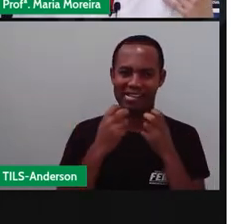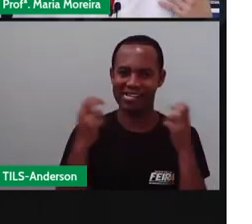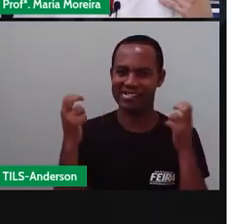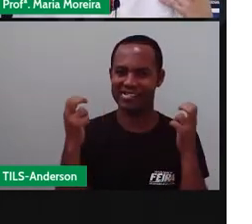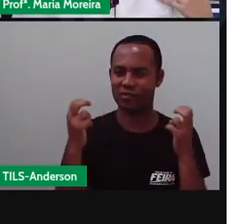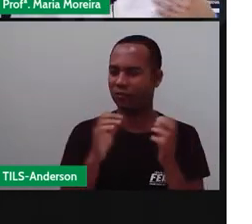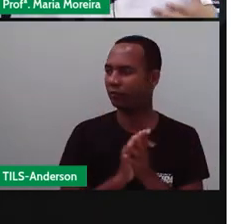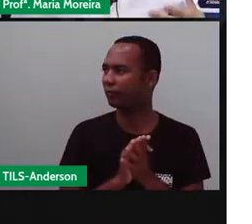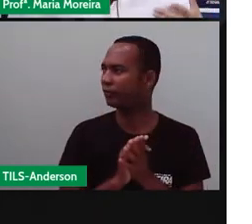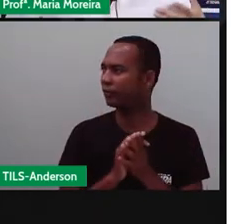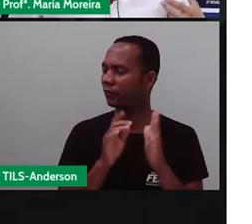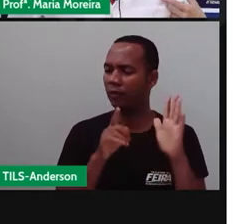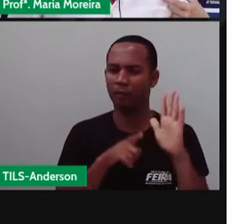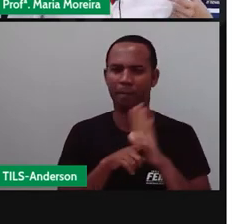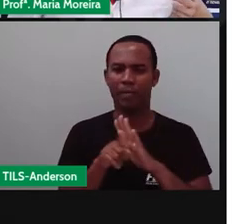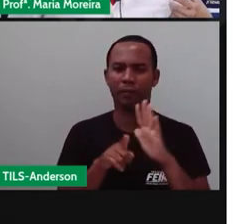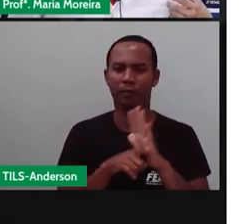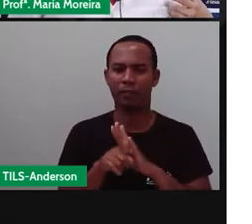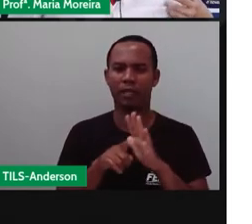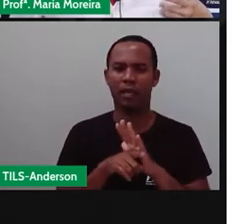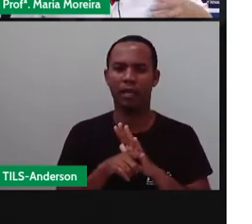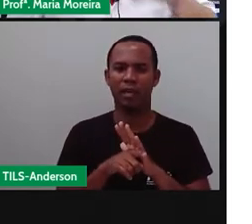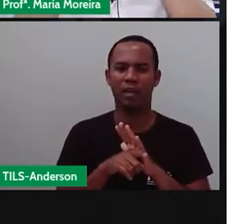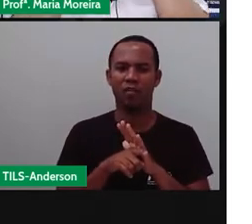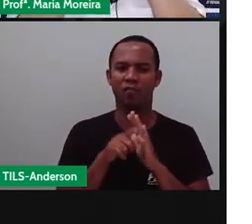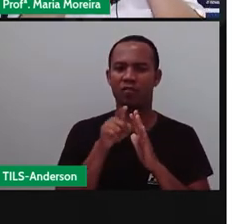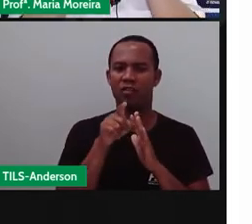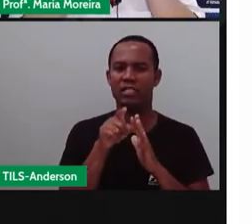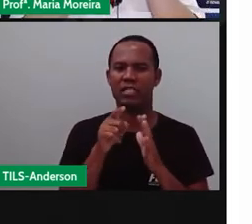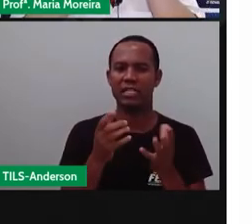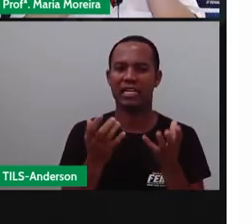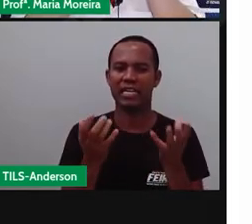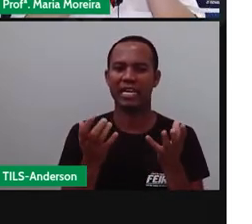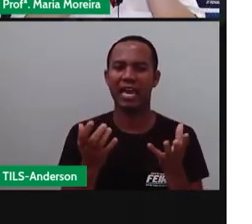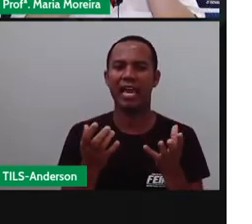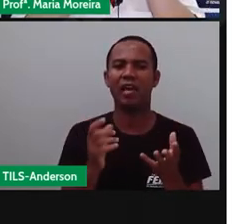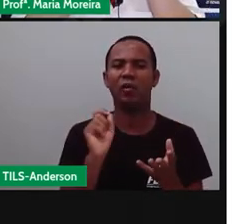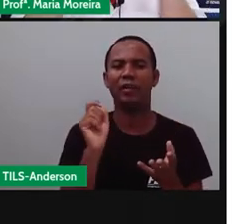sai me perguntar. O que você quer? Aí eu digo café!